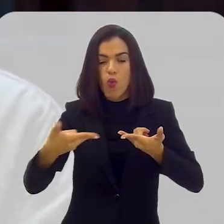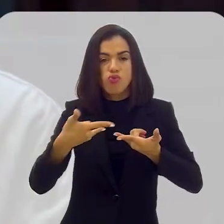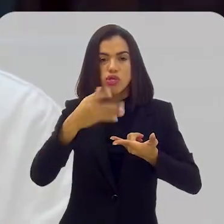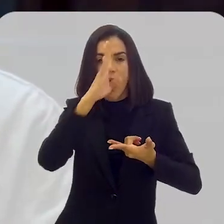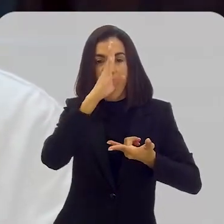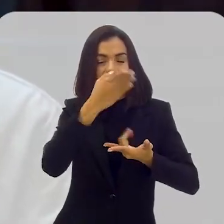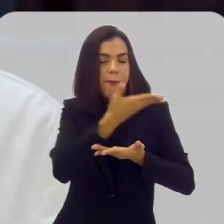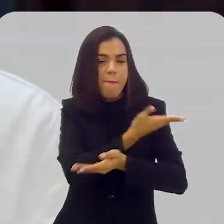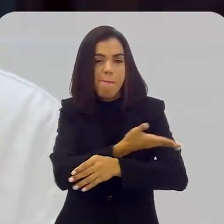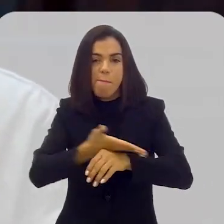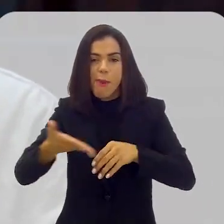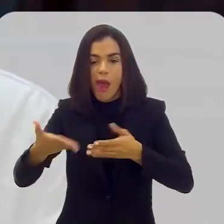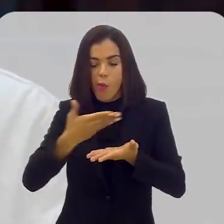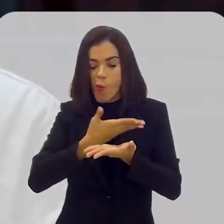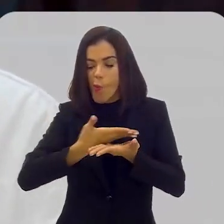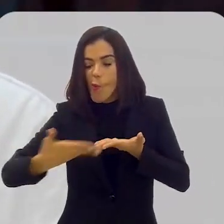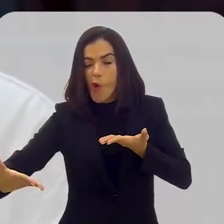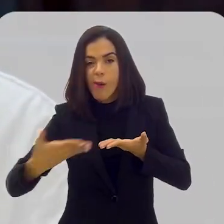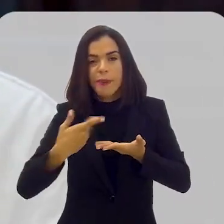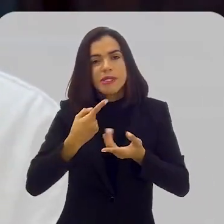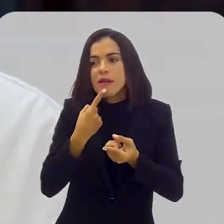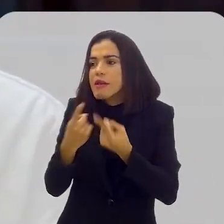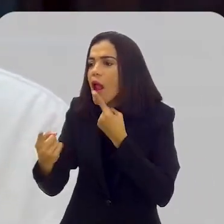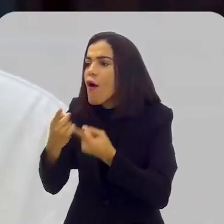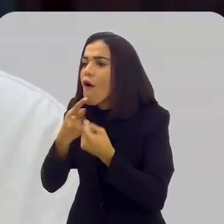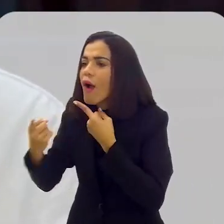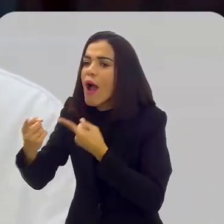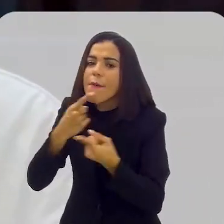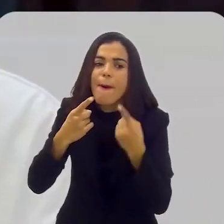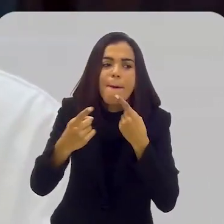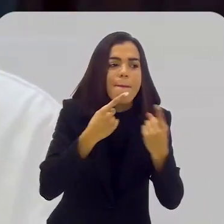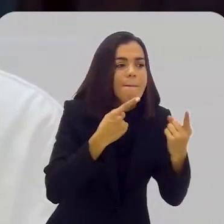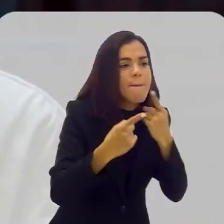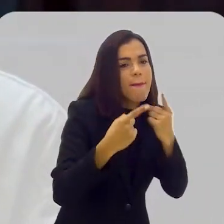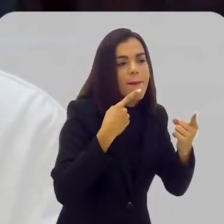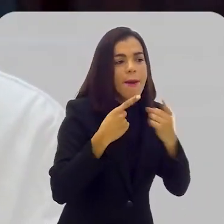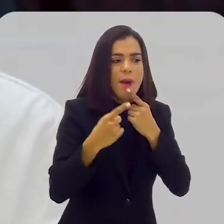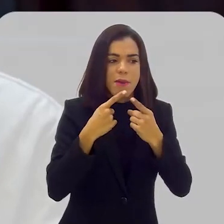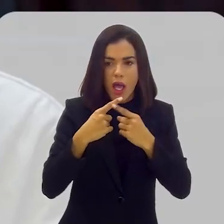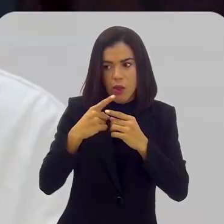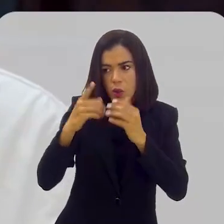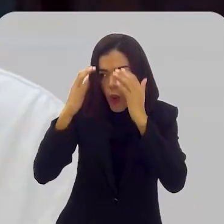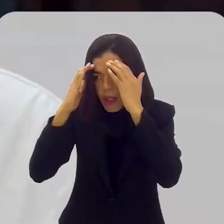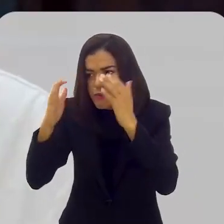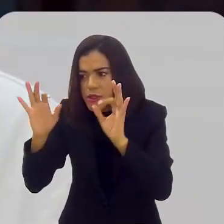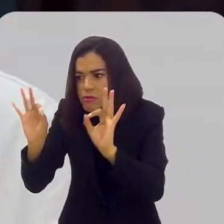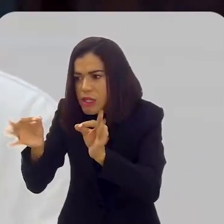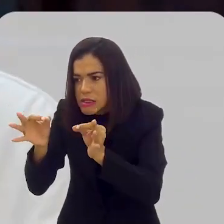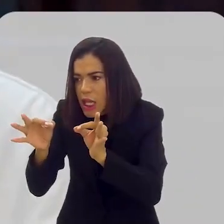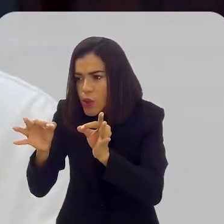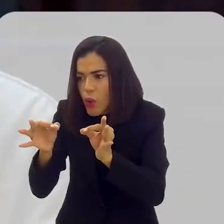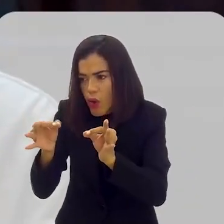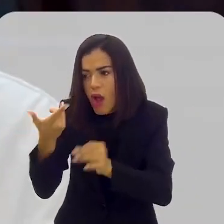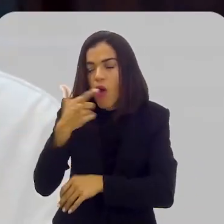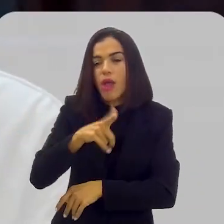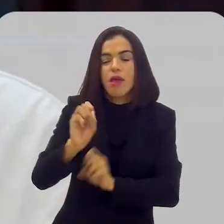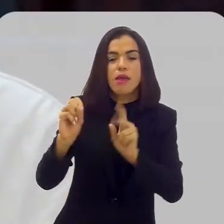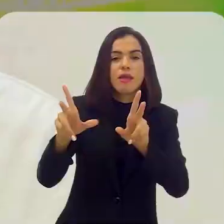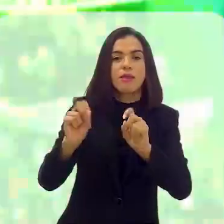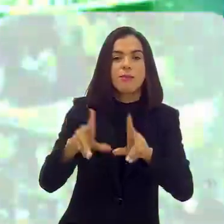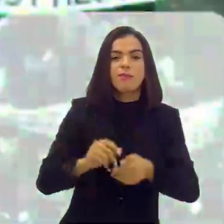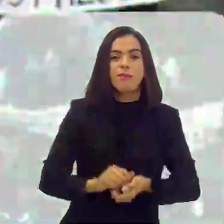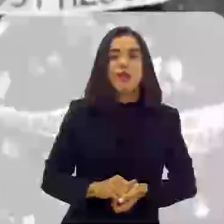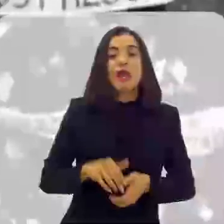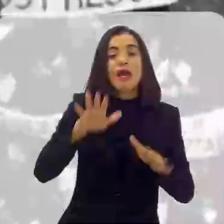em branco permanente. Você tem que estar constantemente dialogando com a população, para ver se a gente está cumprindo o que